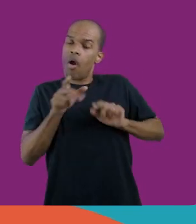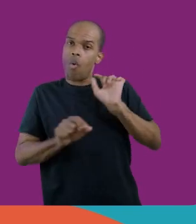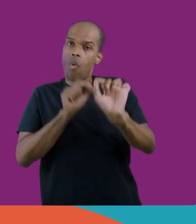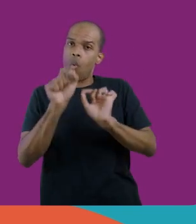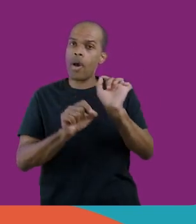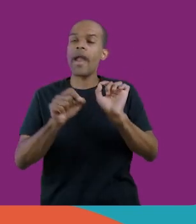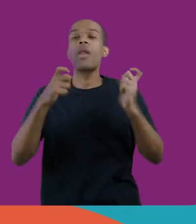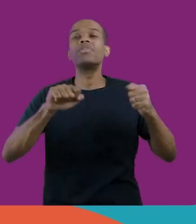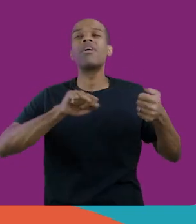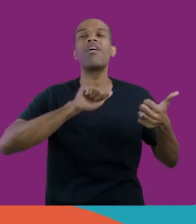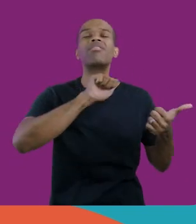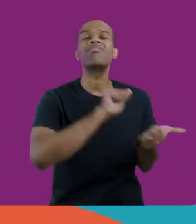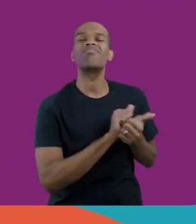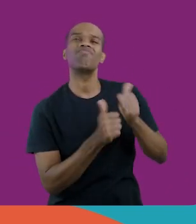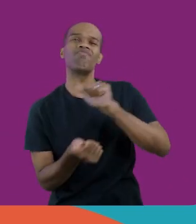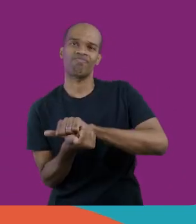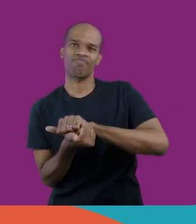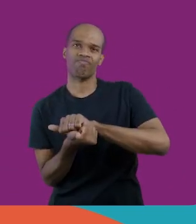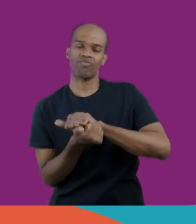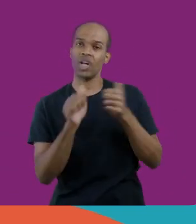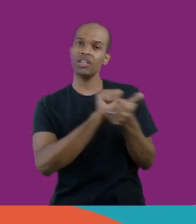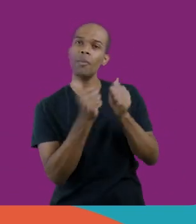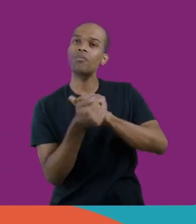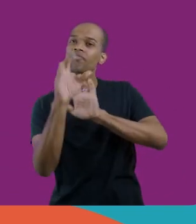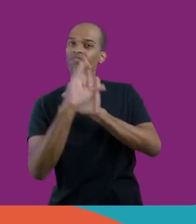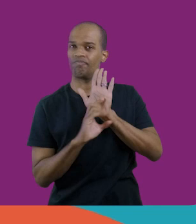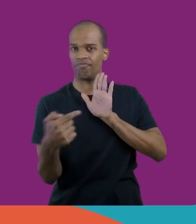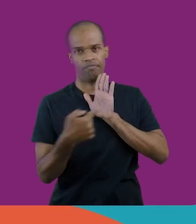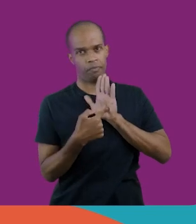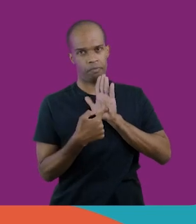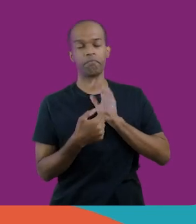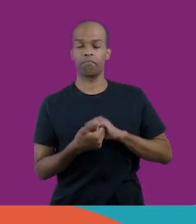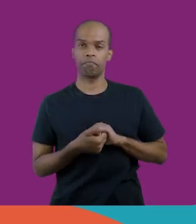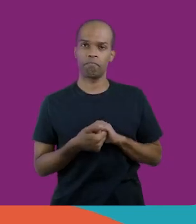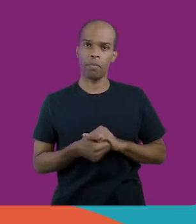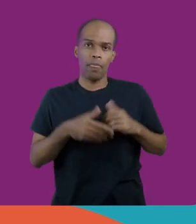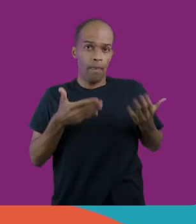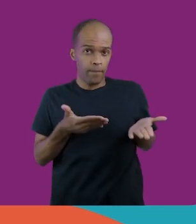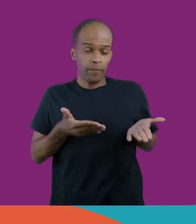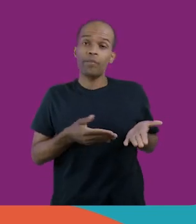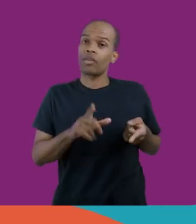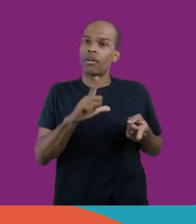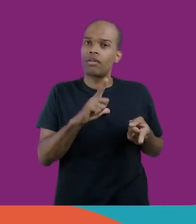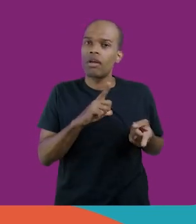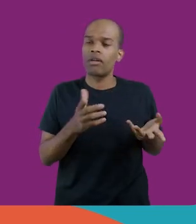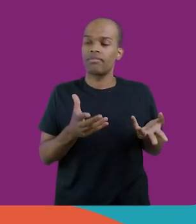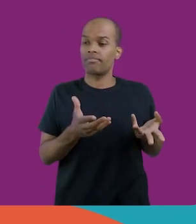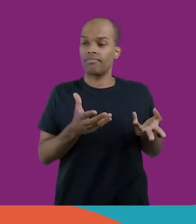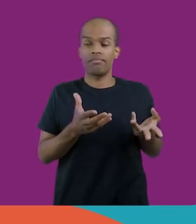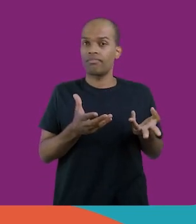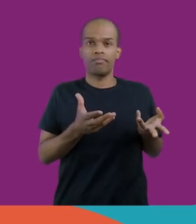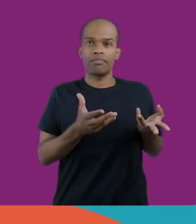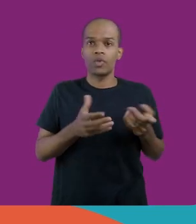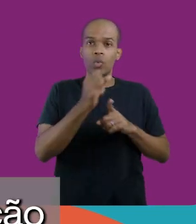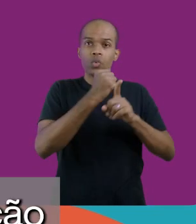ela tivesse que dar uma adaptada no currículo. Por um lado, ela estava muito... Então,